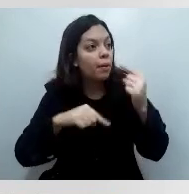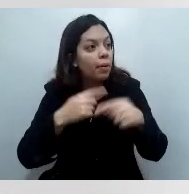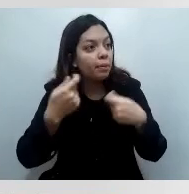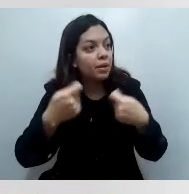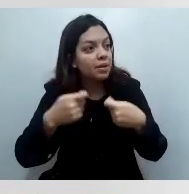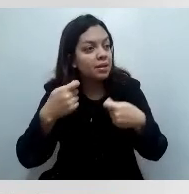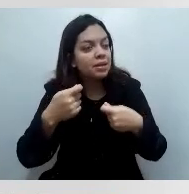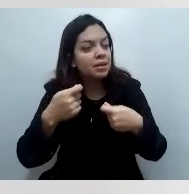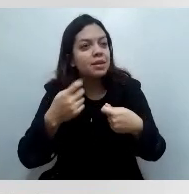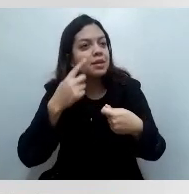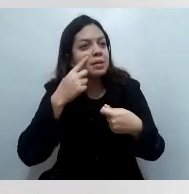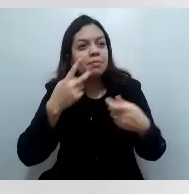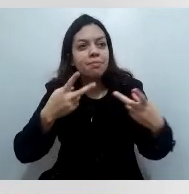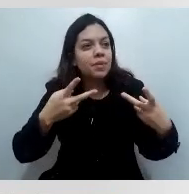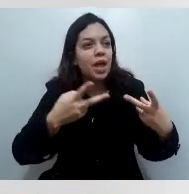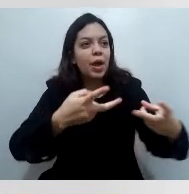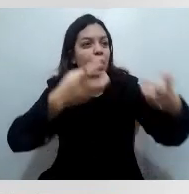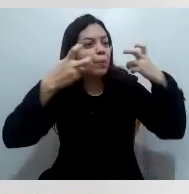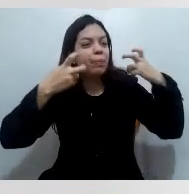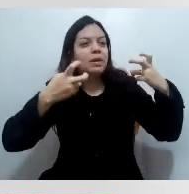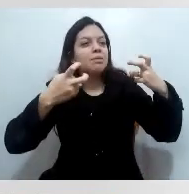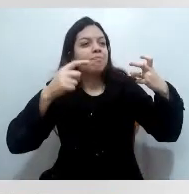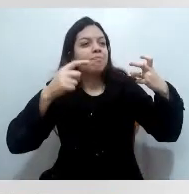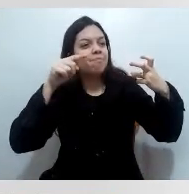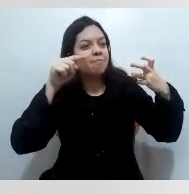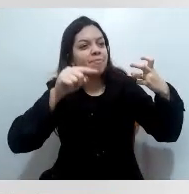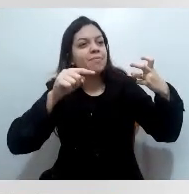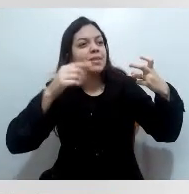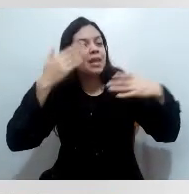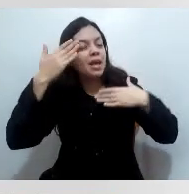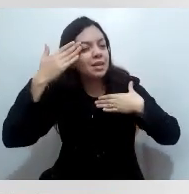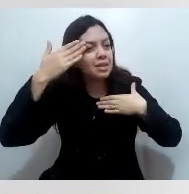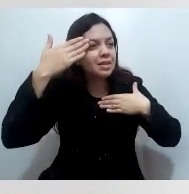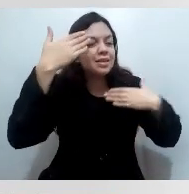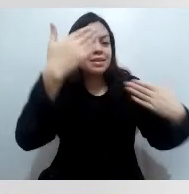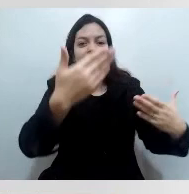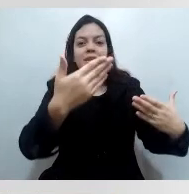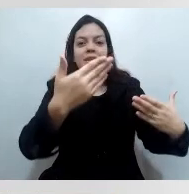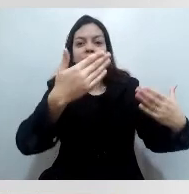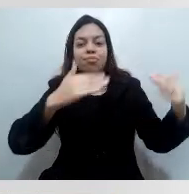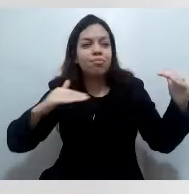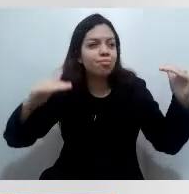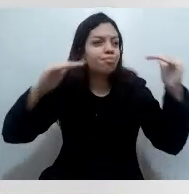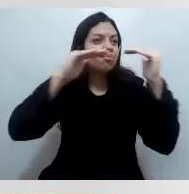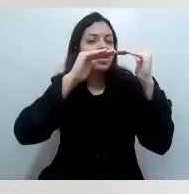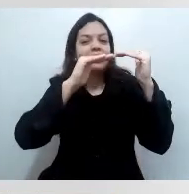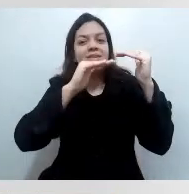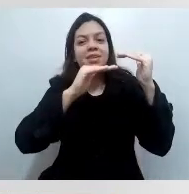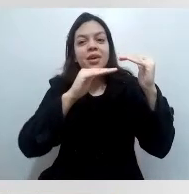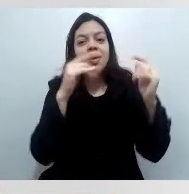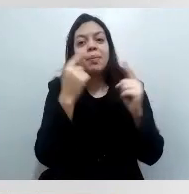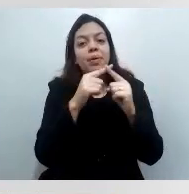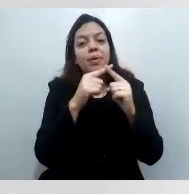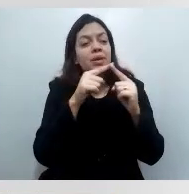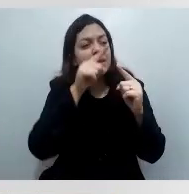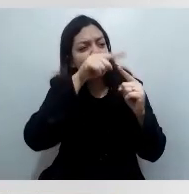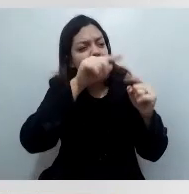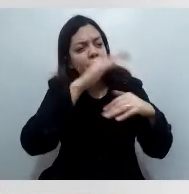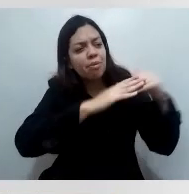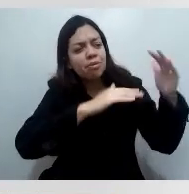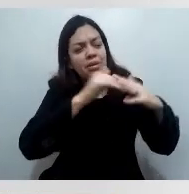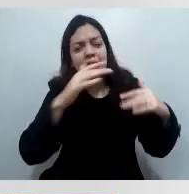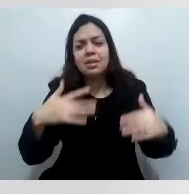reconhecer, de fazer o agradecimento à altura para esse setor, né, para esses profissionais de saúde,